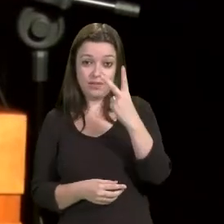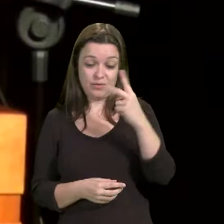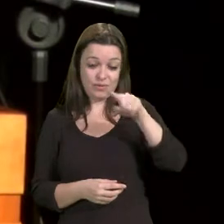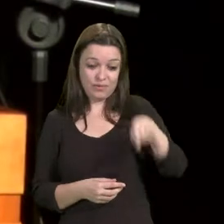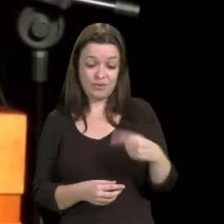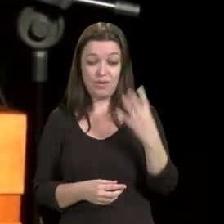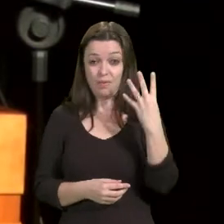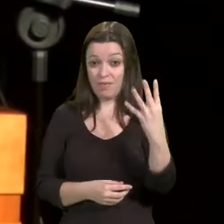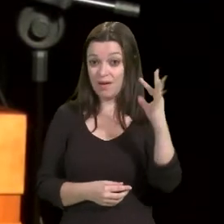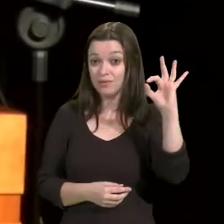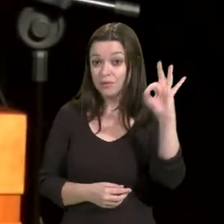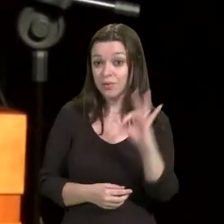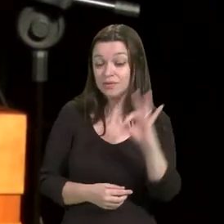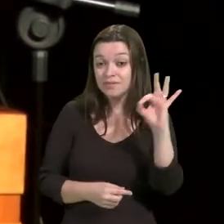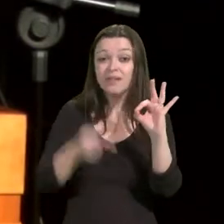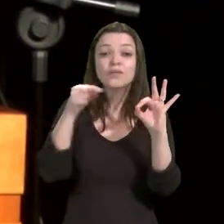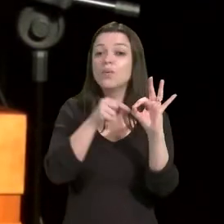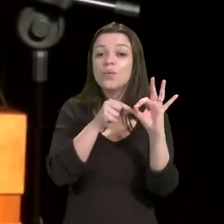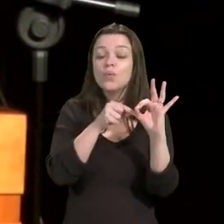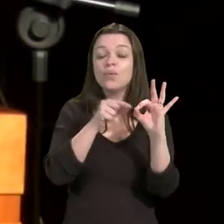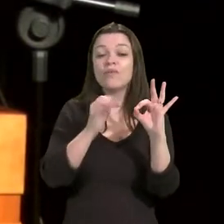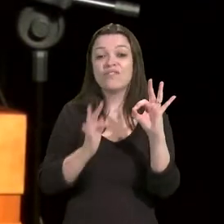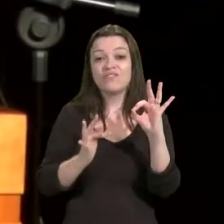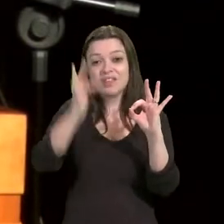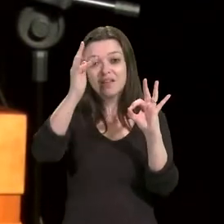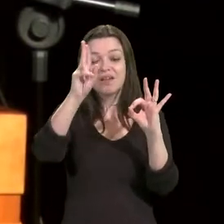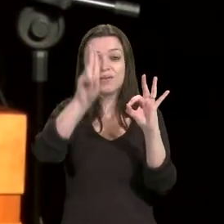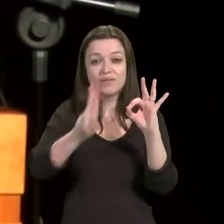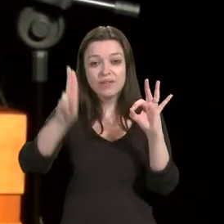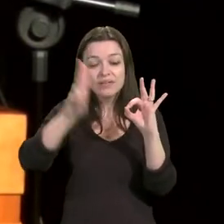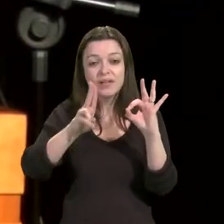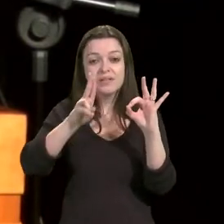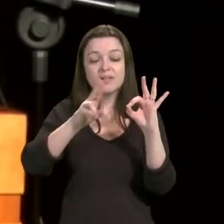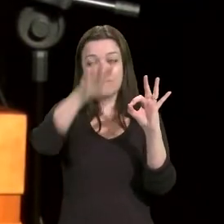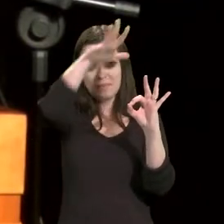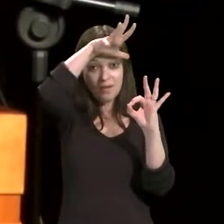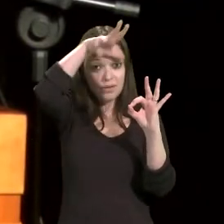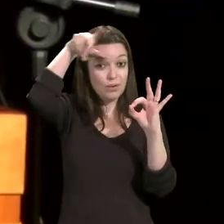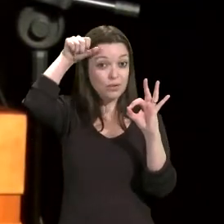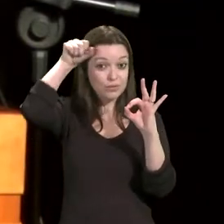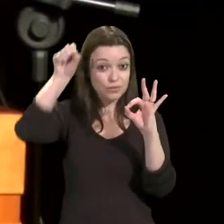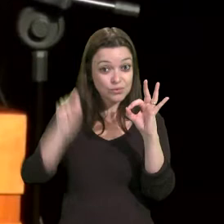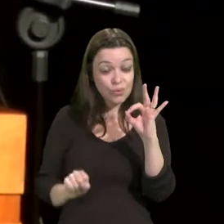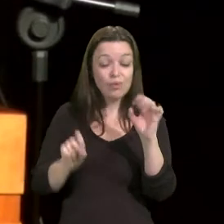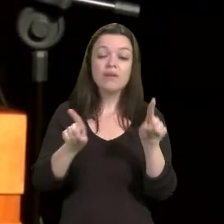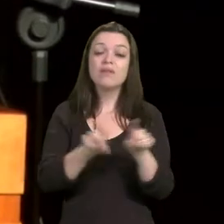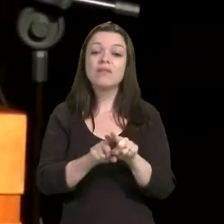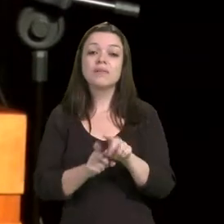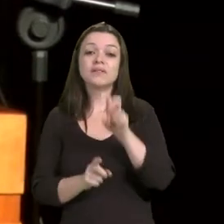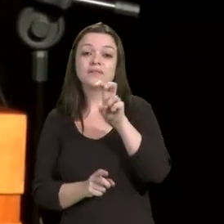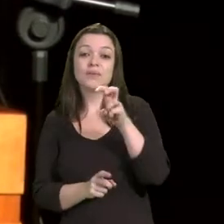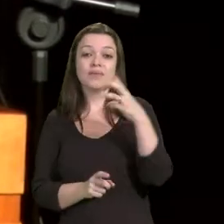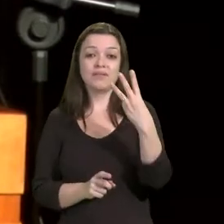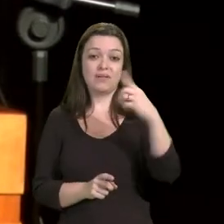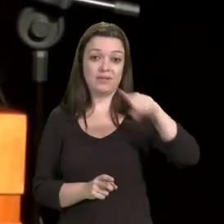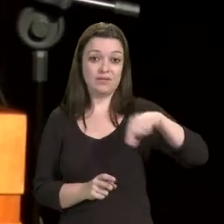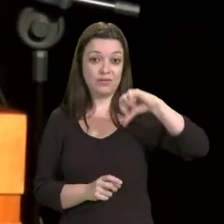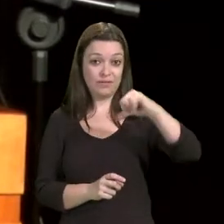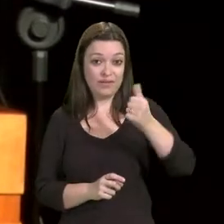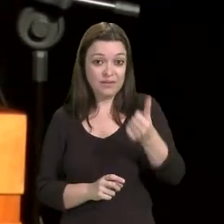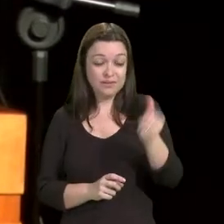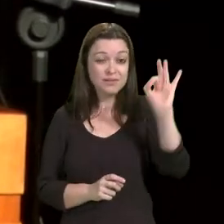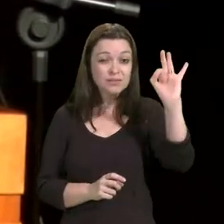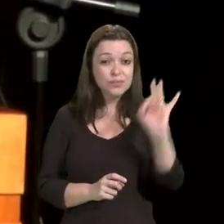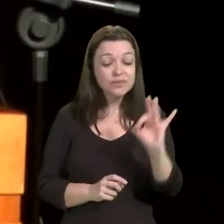% na Federal do Mato Grosso do Sul, ou os 53,96%